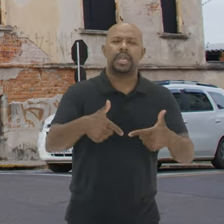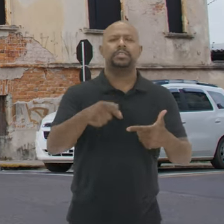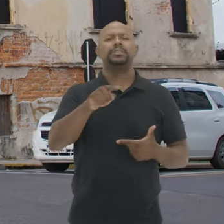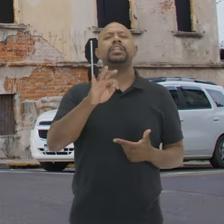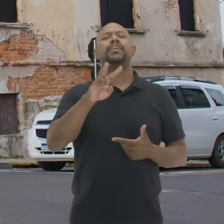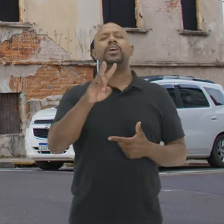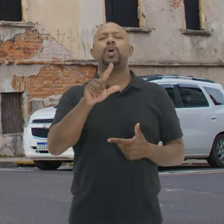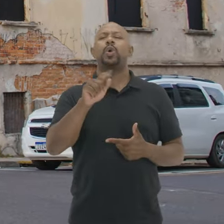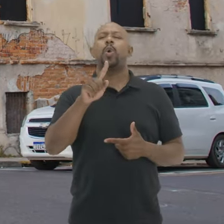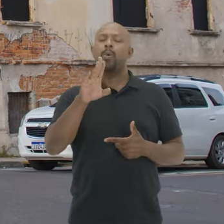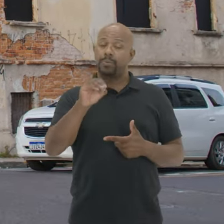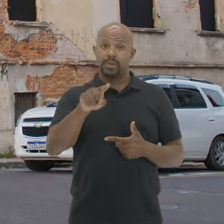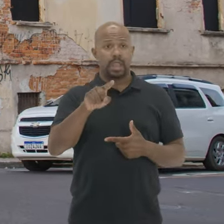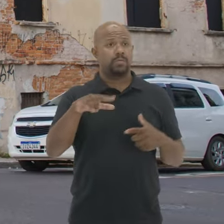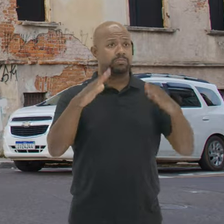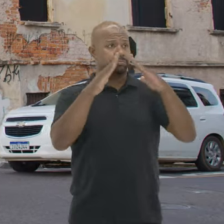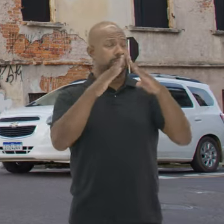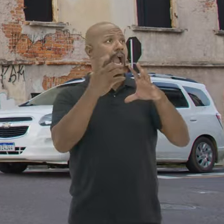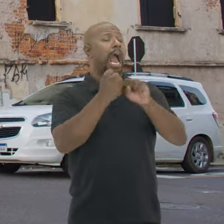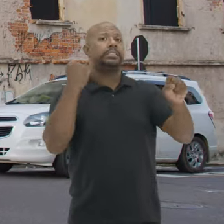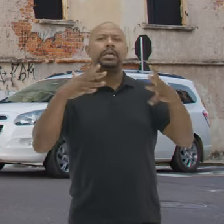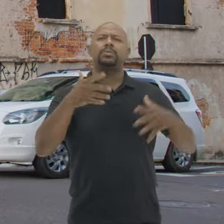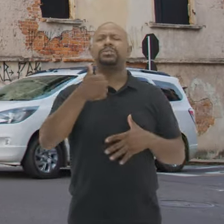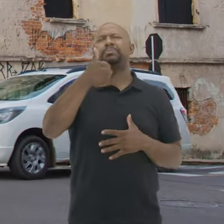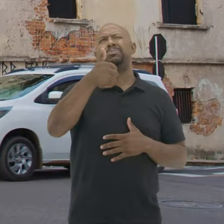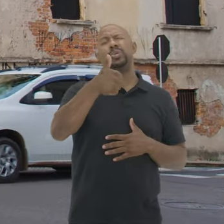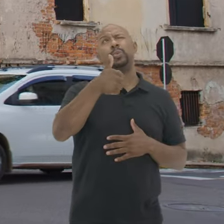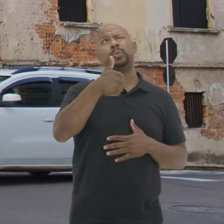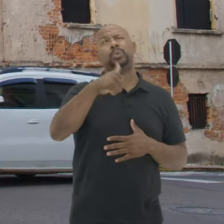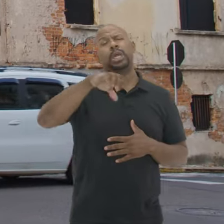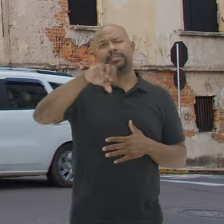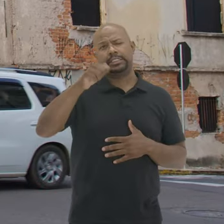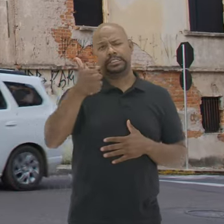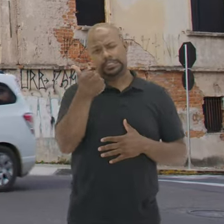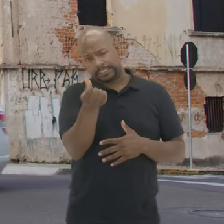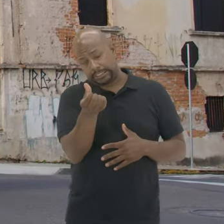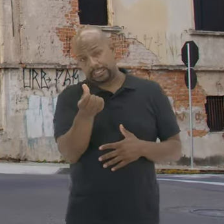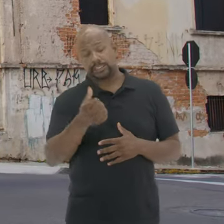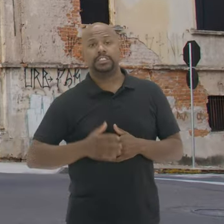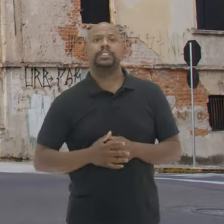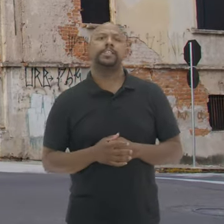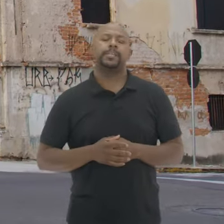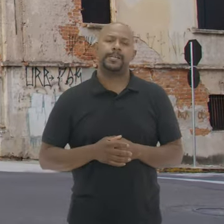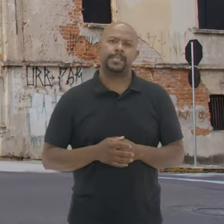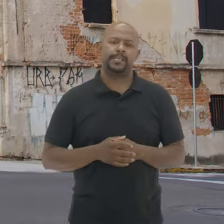atividades da TV Ovo Ele é um casarão de 1916